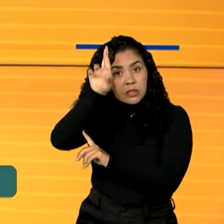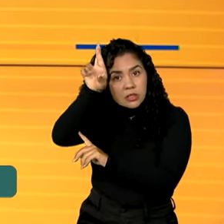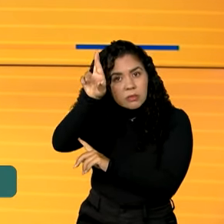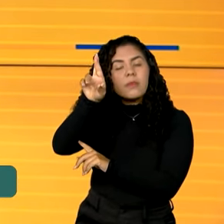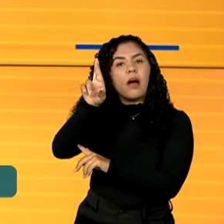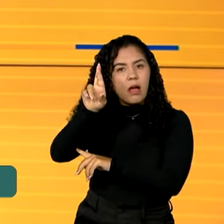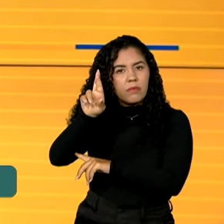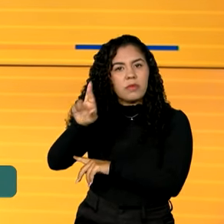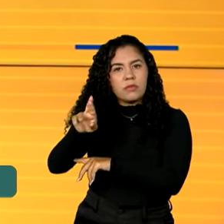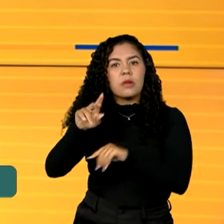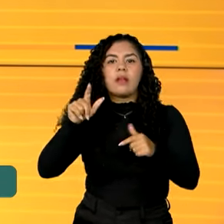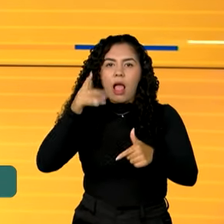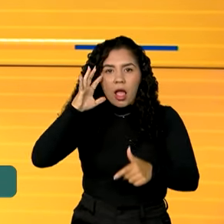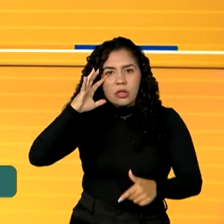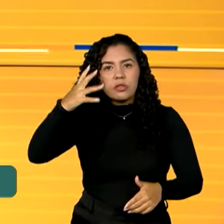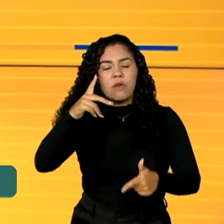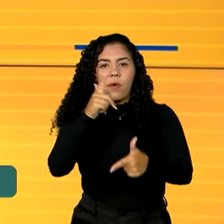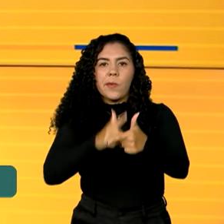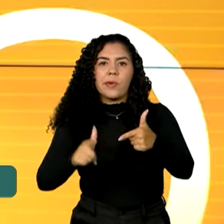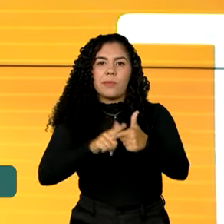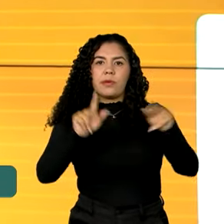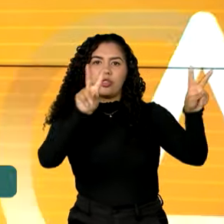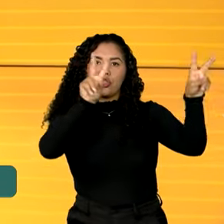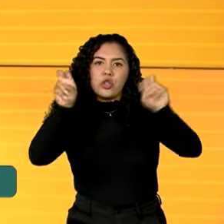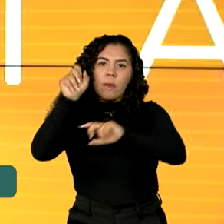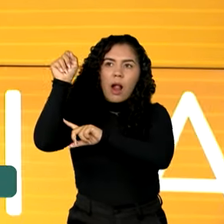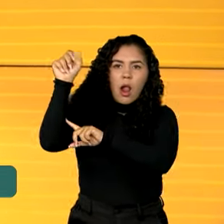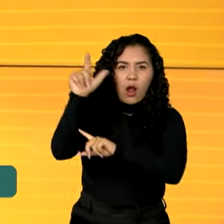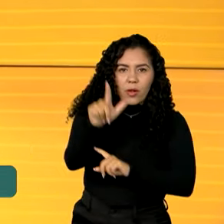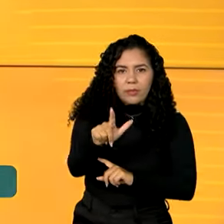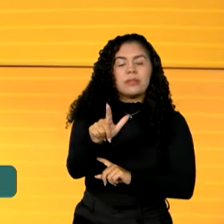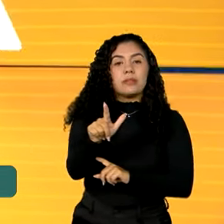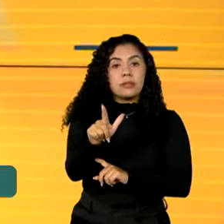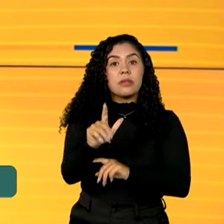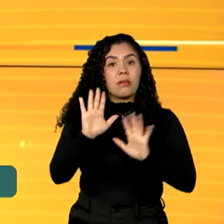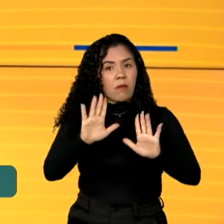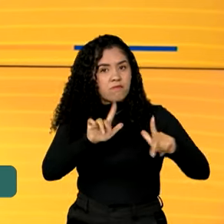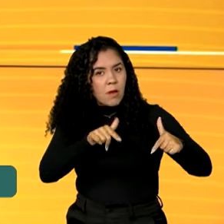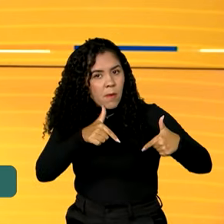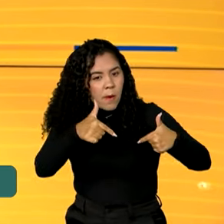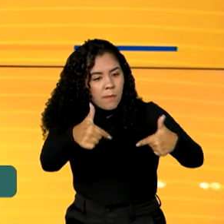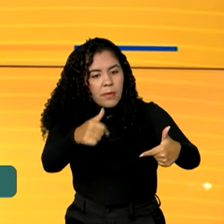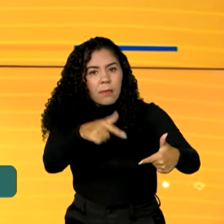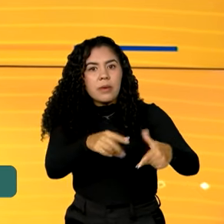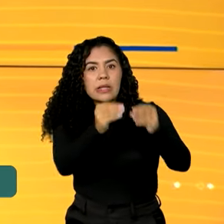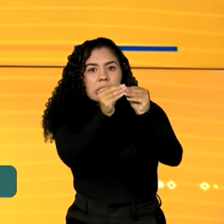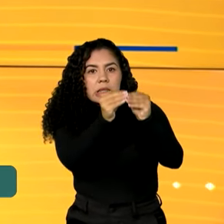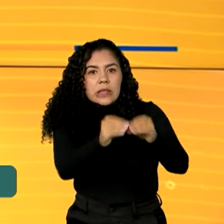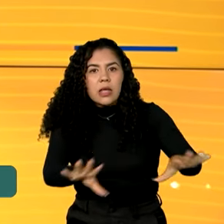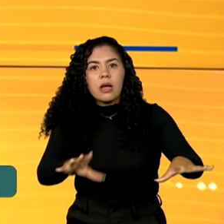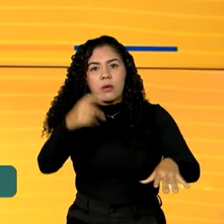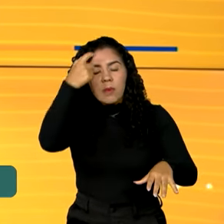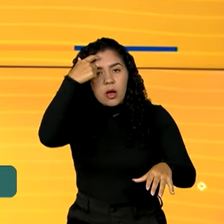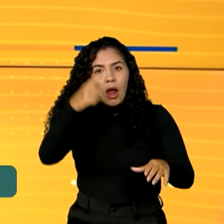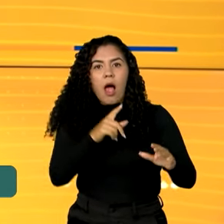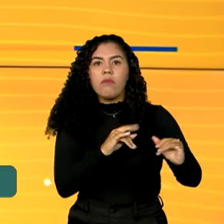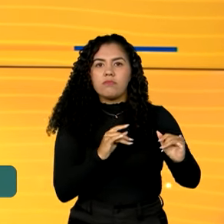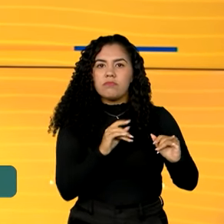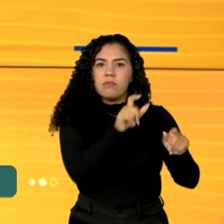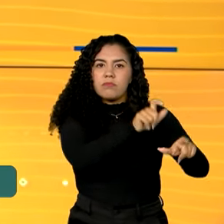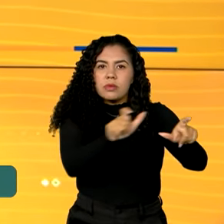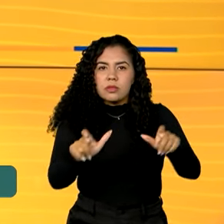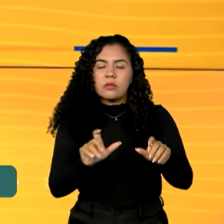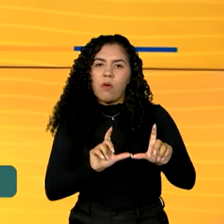resolva todos os problemas de interrupção na rede. E, olha, uma ação por dano moral coletivo movida pela